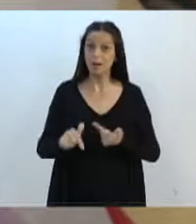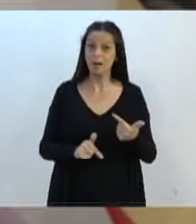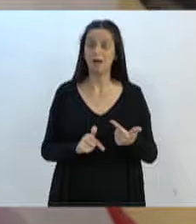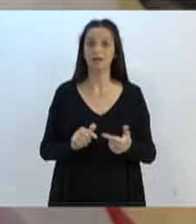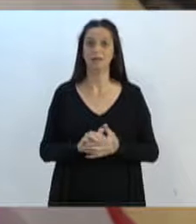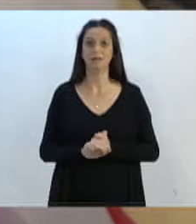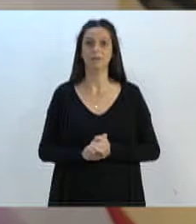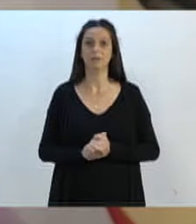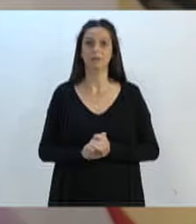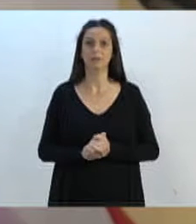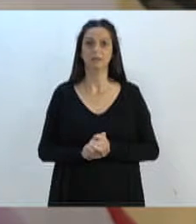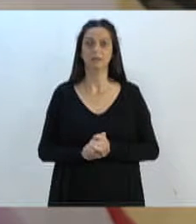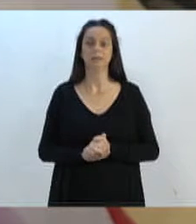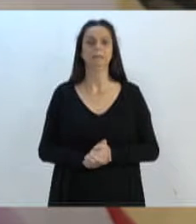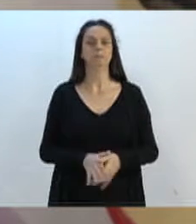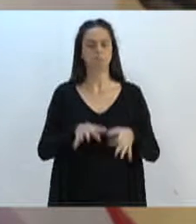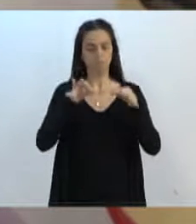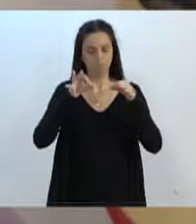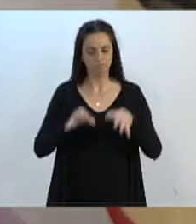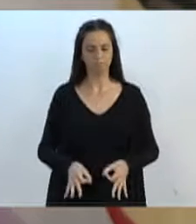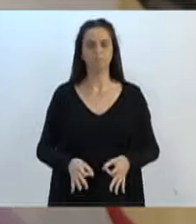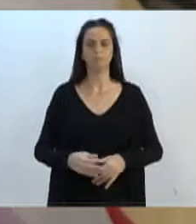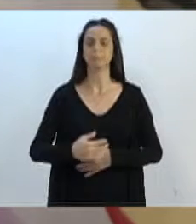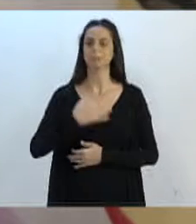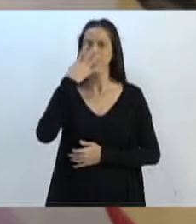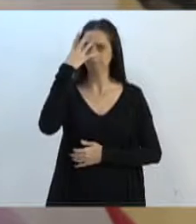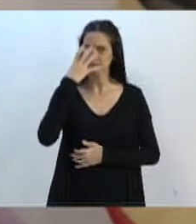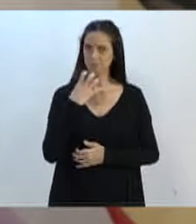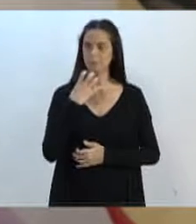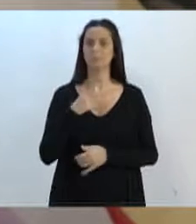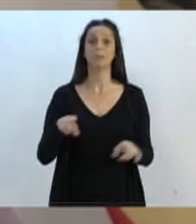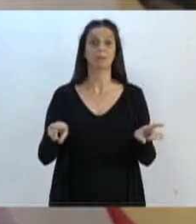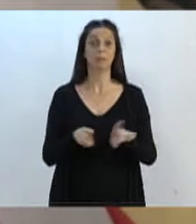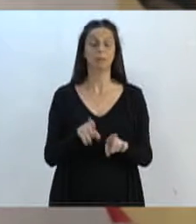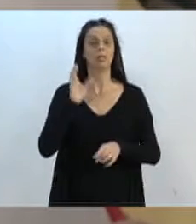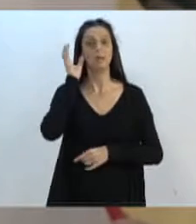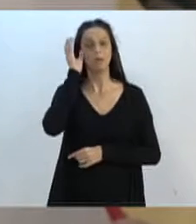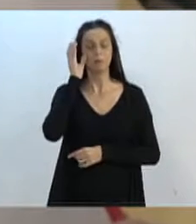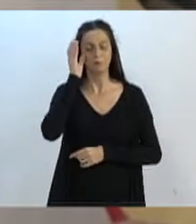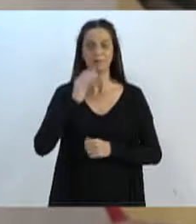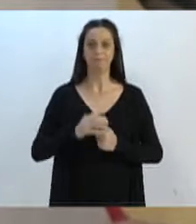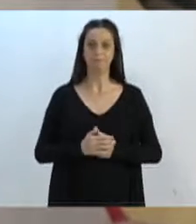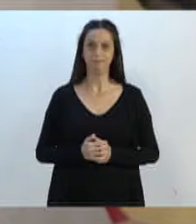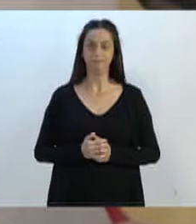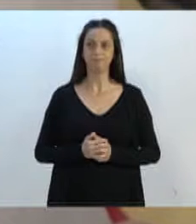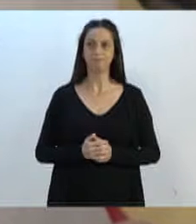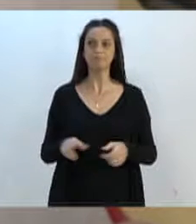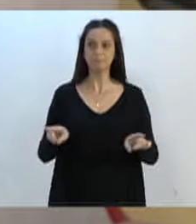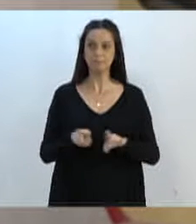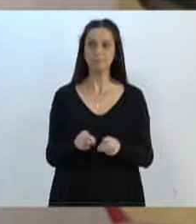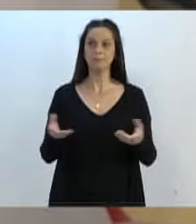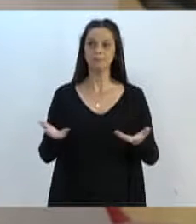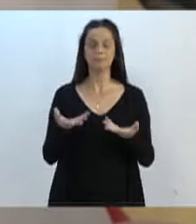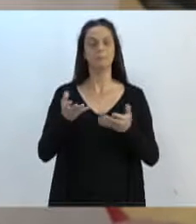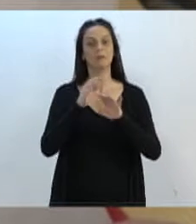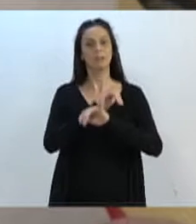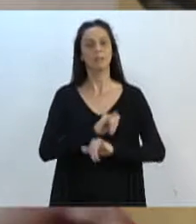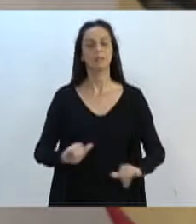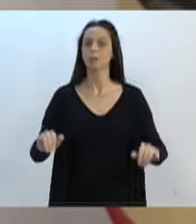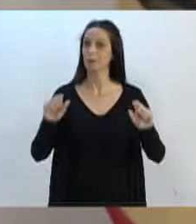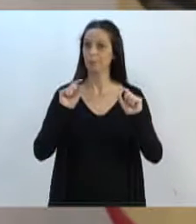forma séria, honesta e consciente. Mas também hoje eu quero dizer, senhores vereadores,